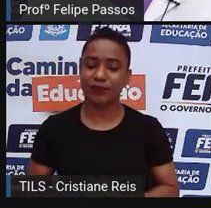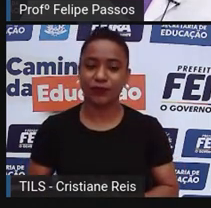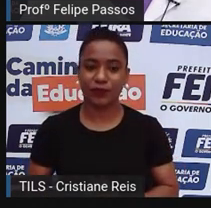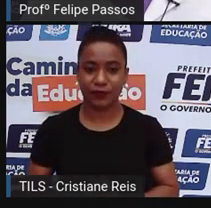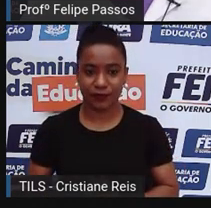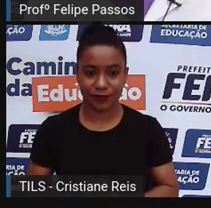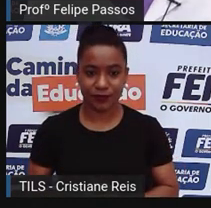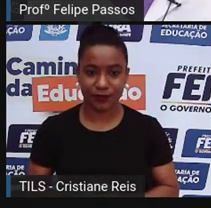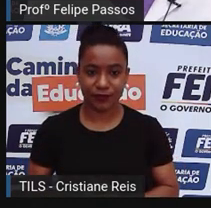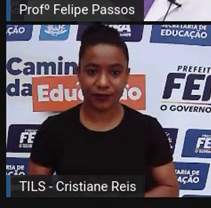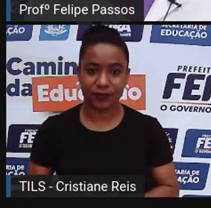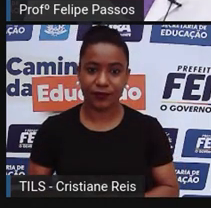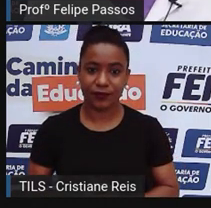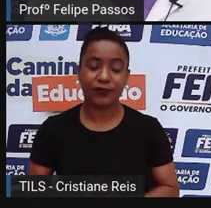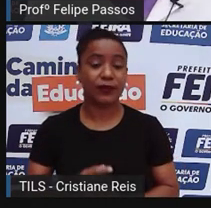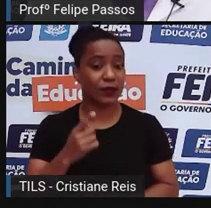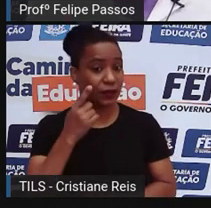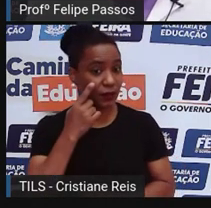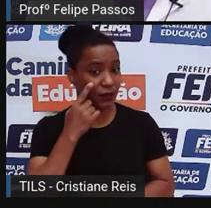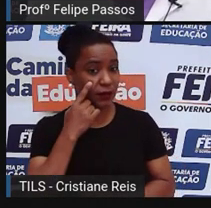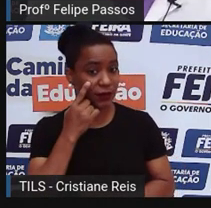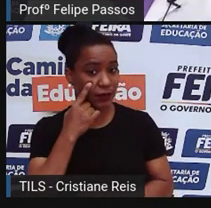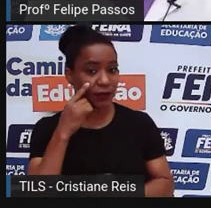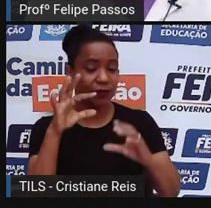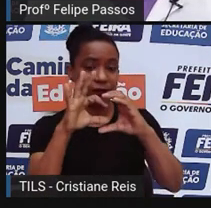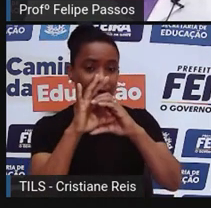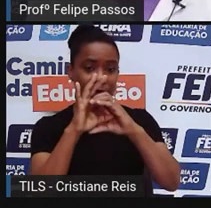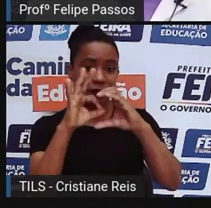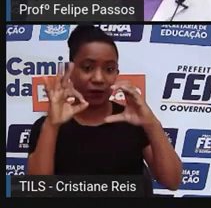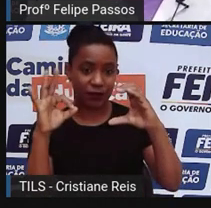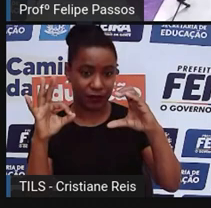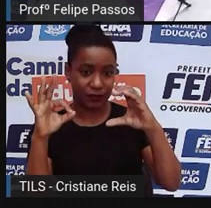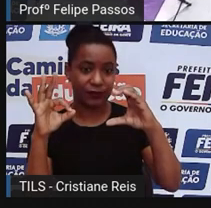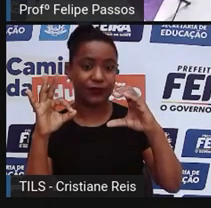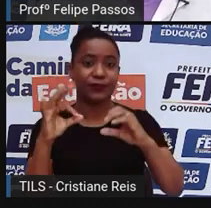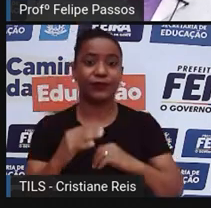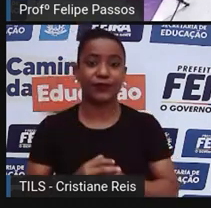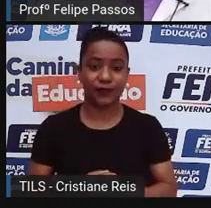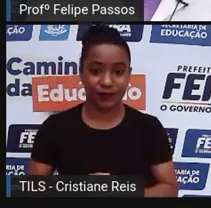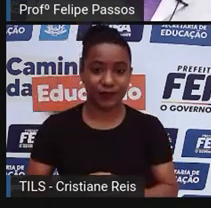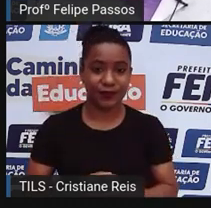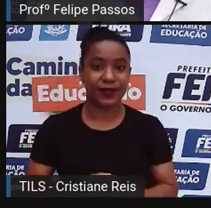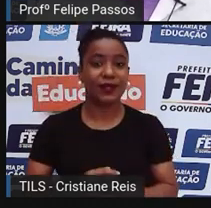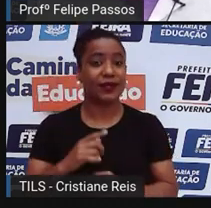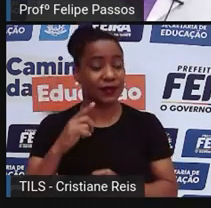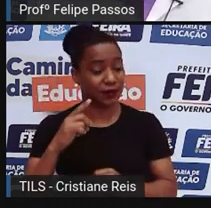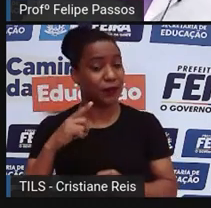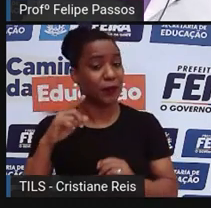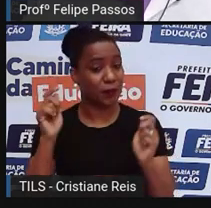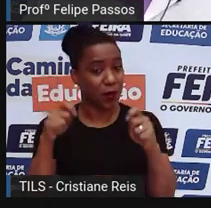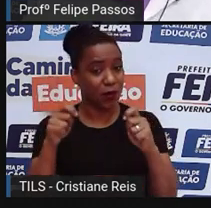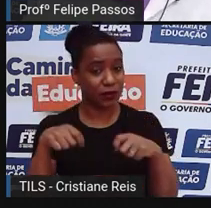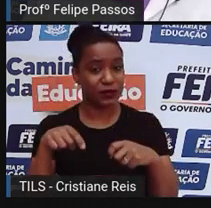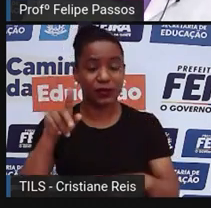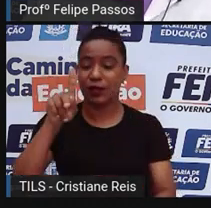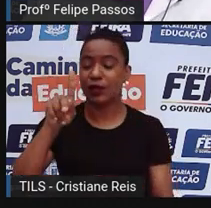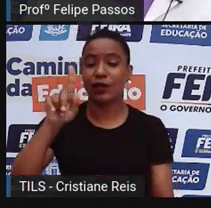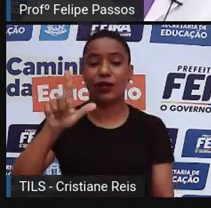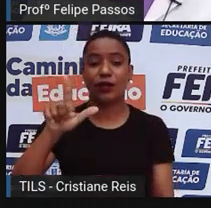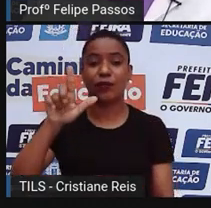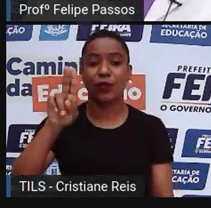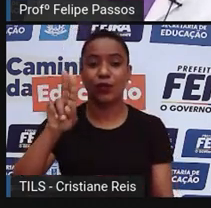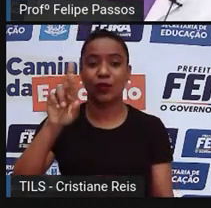Bom, essas células, tanto em organismos que são pluricelulares, ou seja, eles têm muitas células,